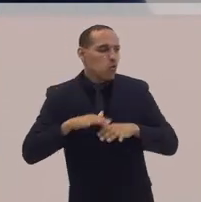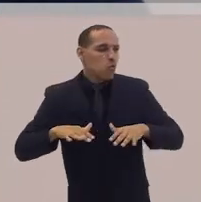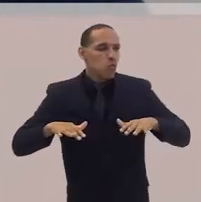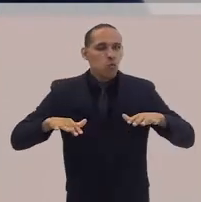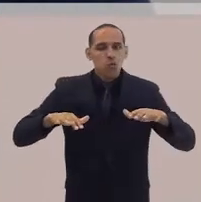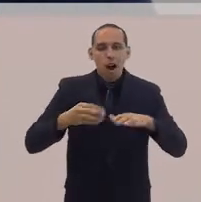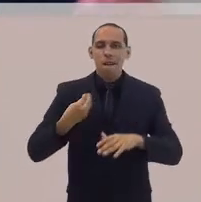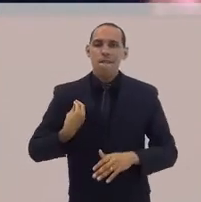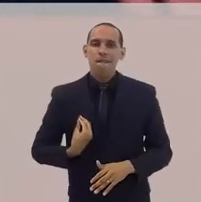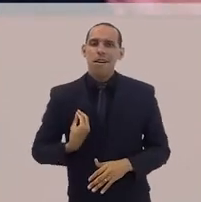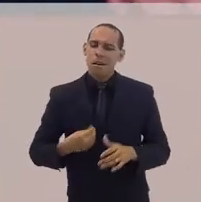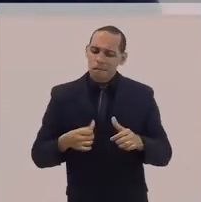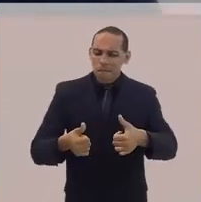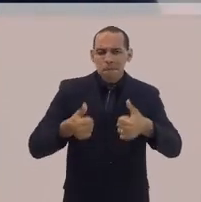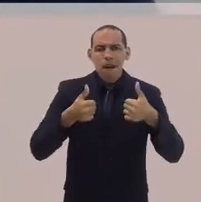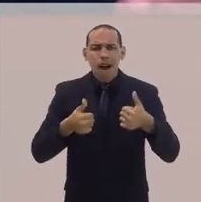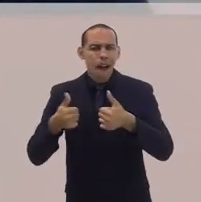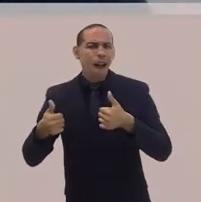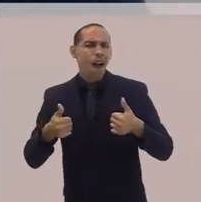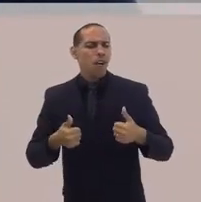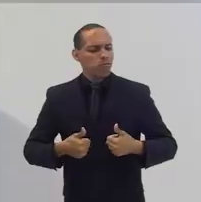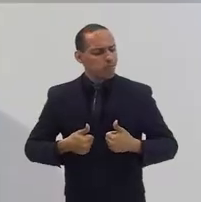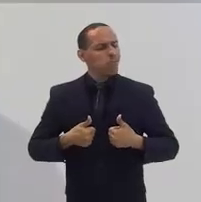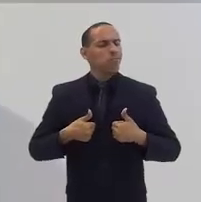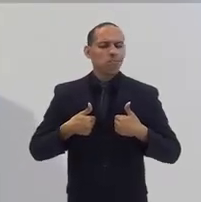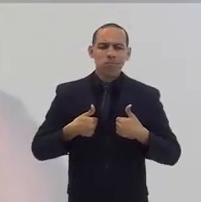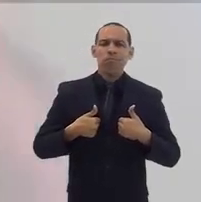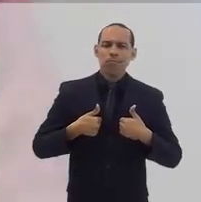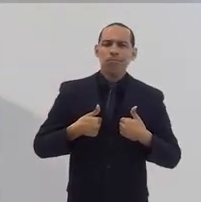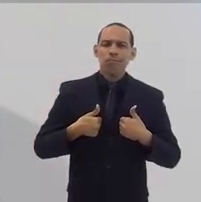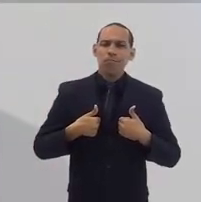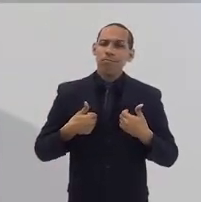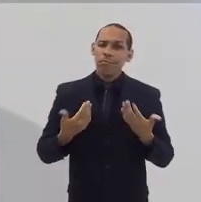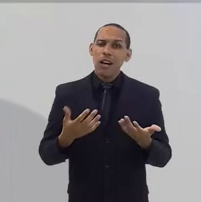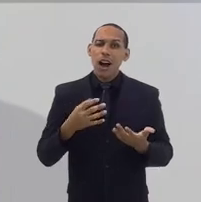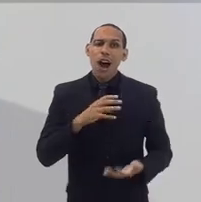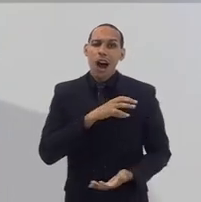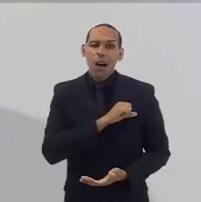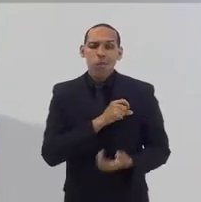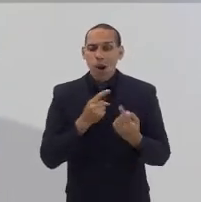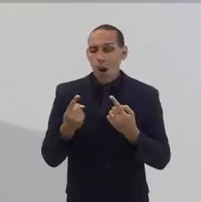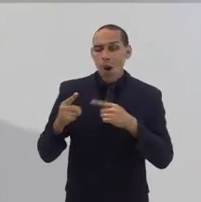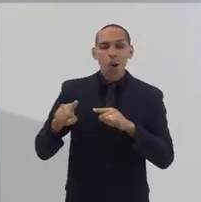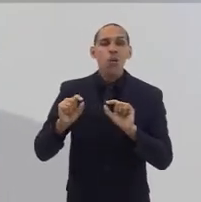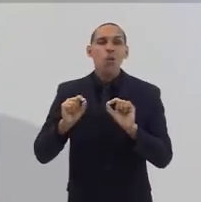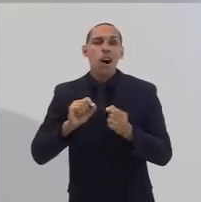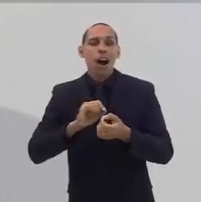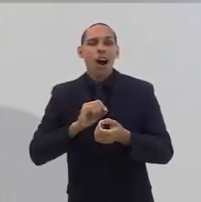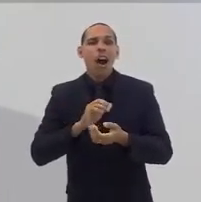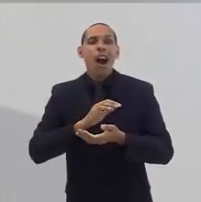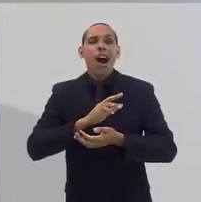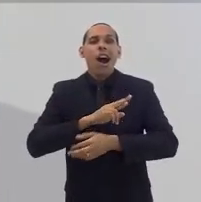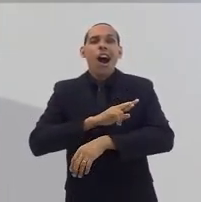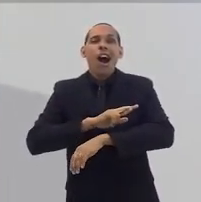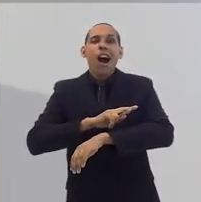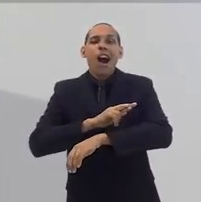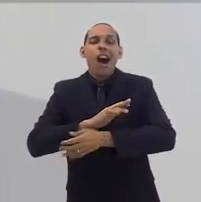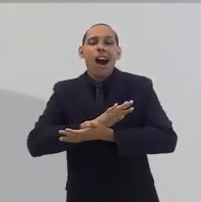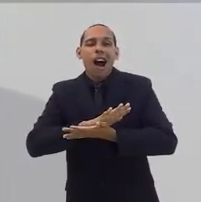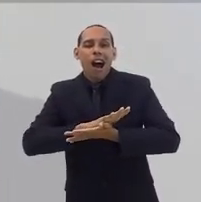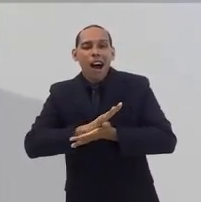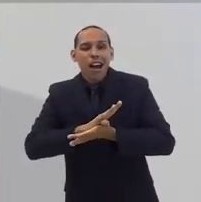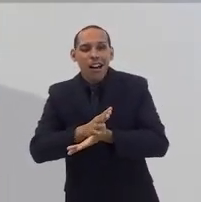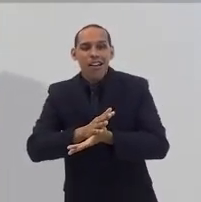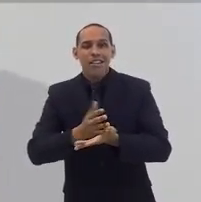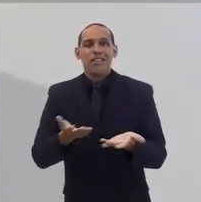as pessoas vivam com dignidade e plenitude, então o amor é antirracista. Porque o racismo é